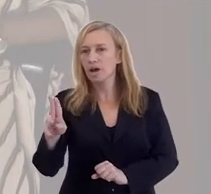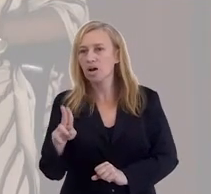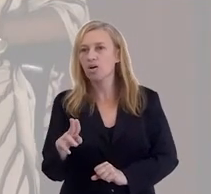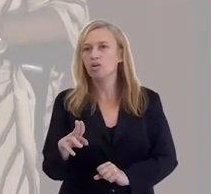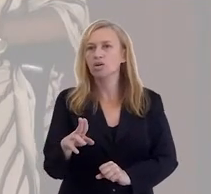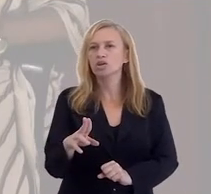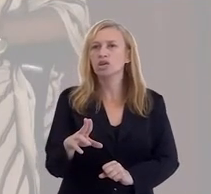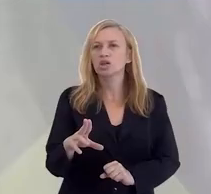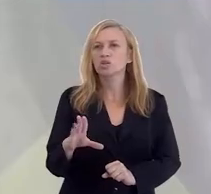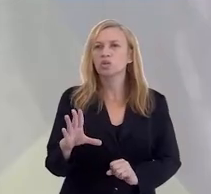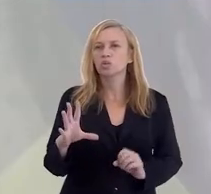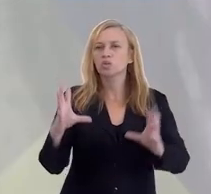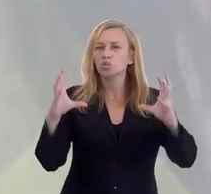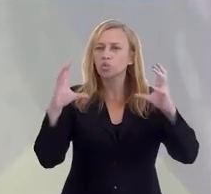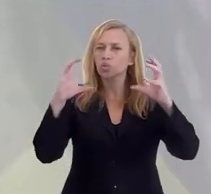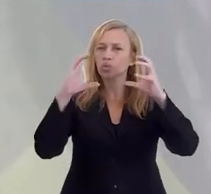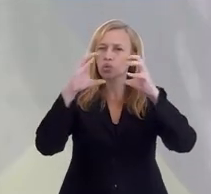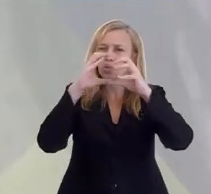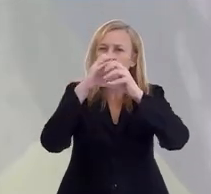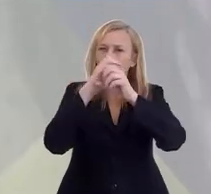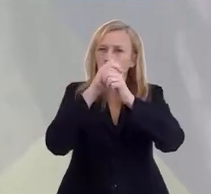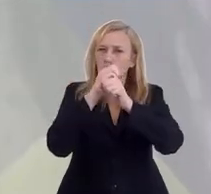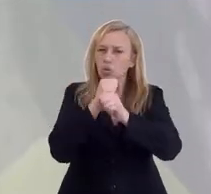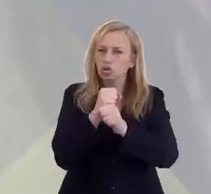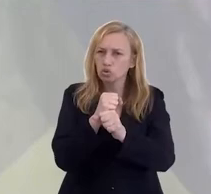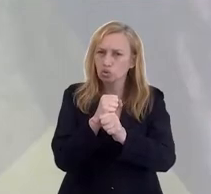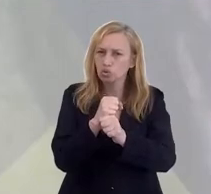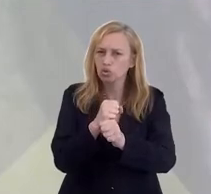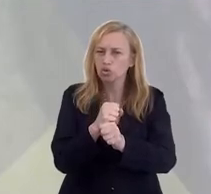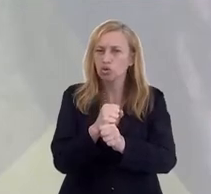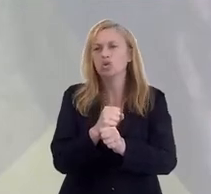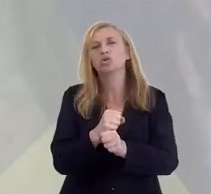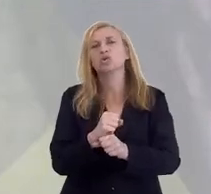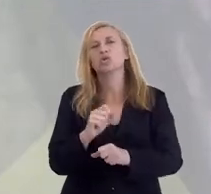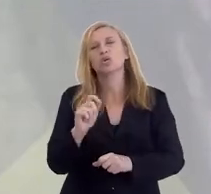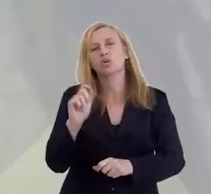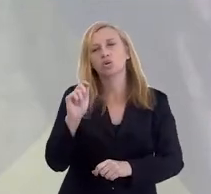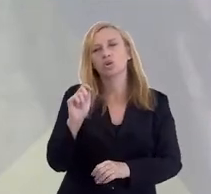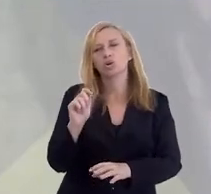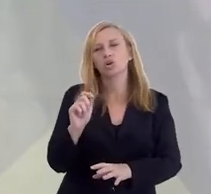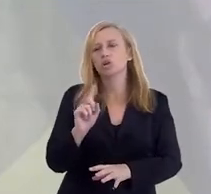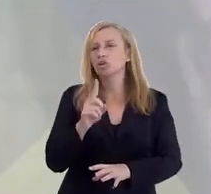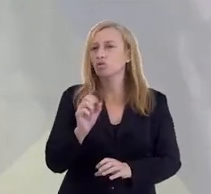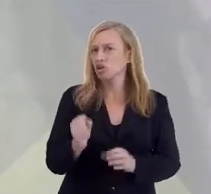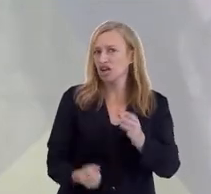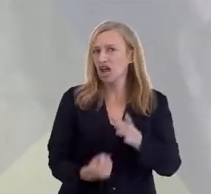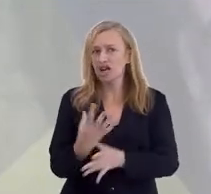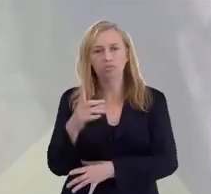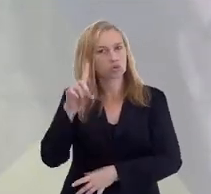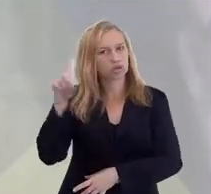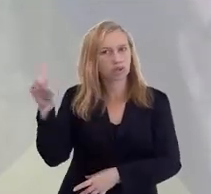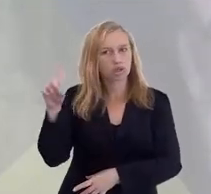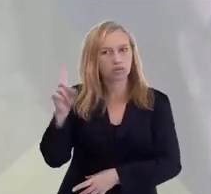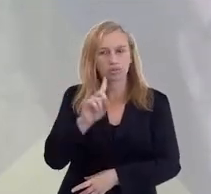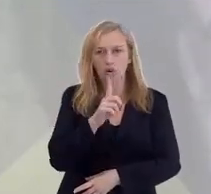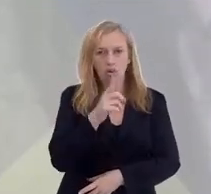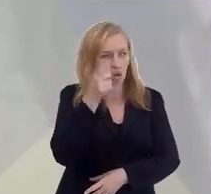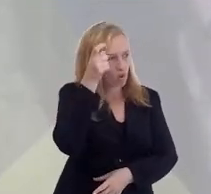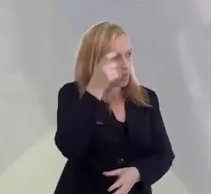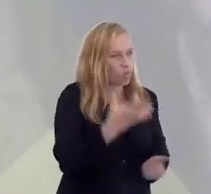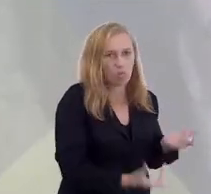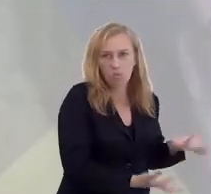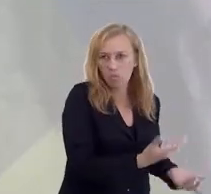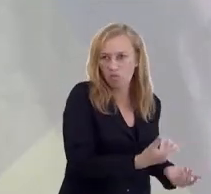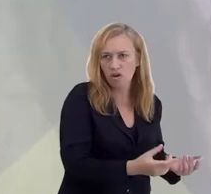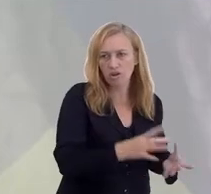que a gente chama que é essa zona de sombras, umbros, sombra, que envolve a terra, não foi criado por Deus. Não é o